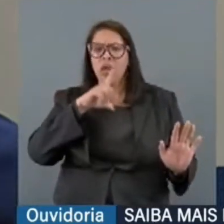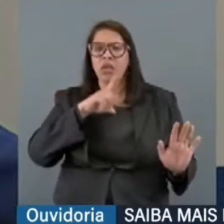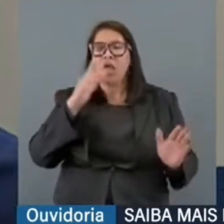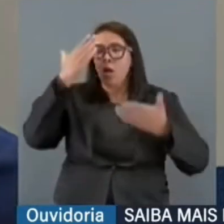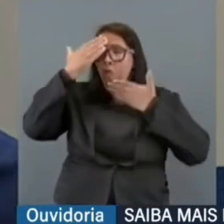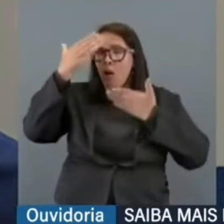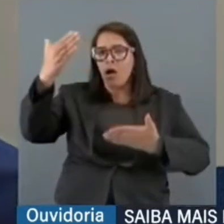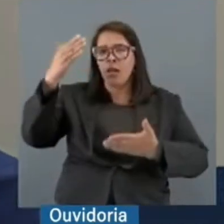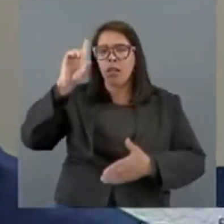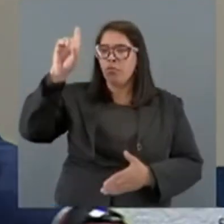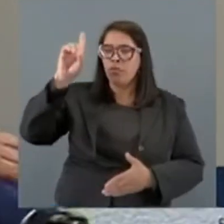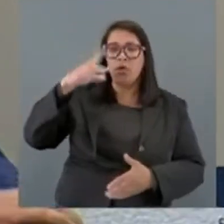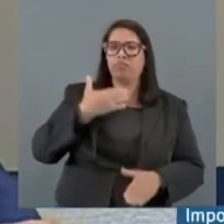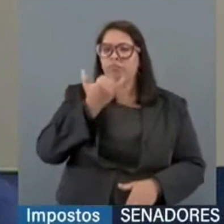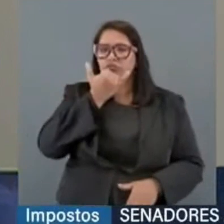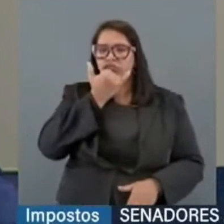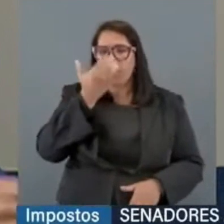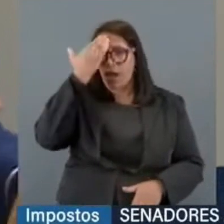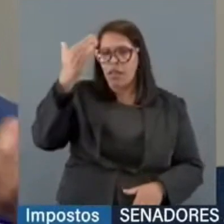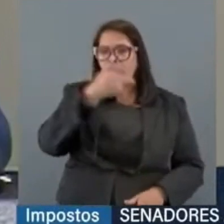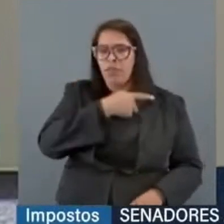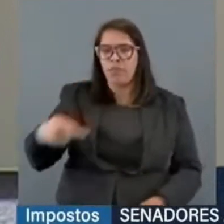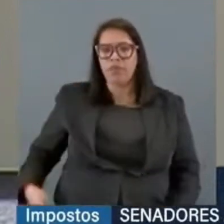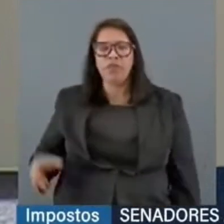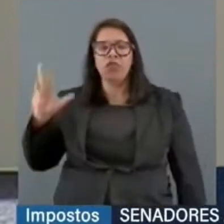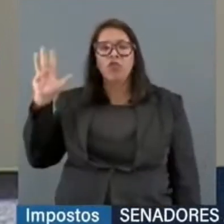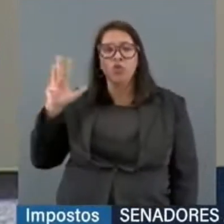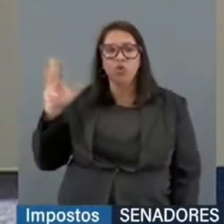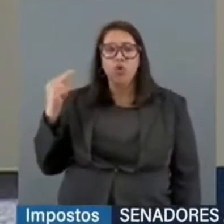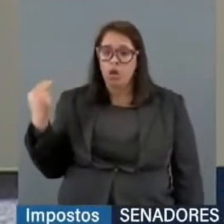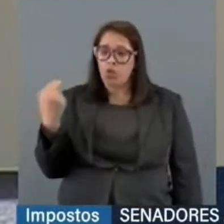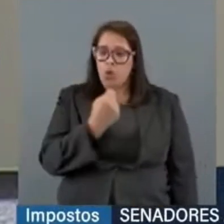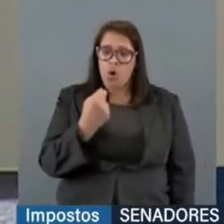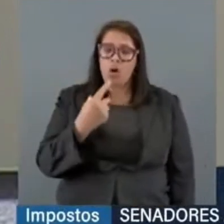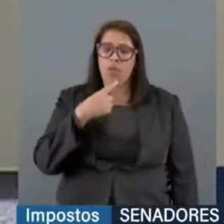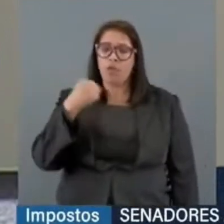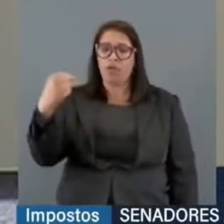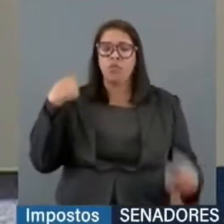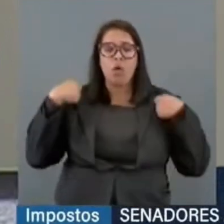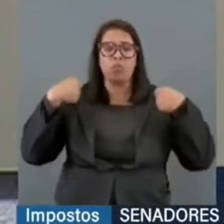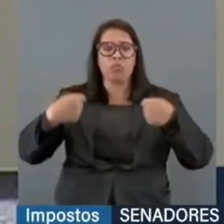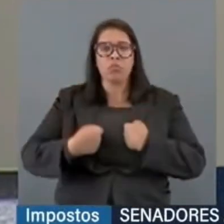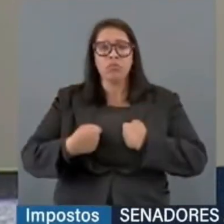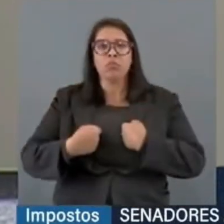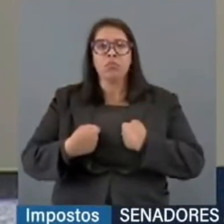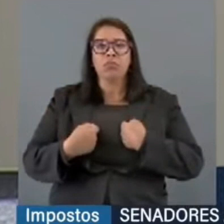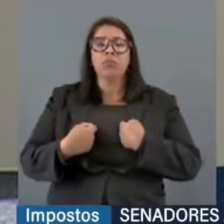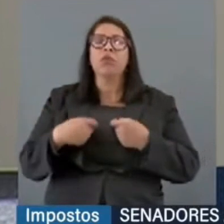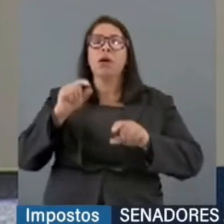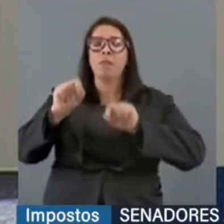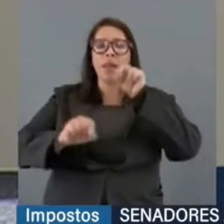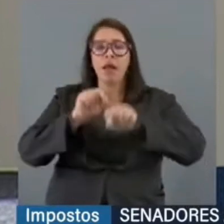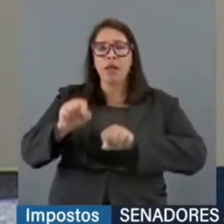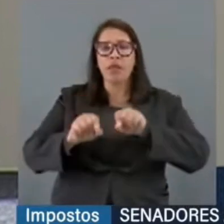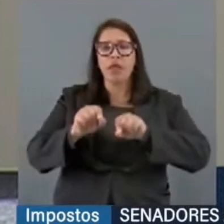sou grato ao presidente Lula por ter indicado o meu nome ao Supremo Tribunal Federal e para que